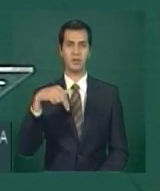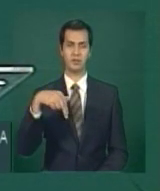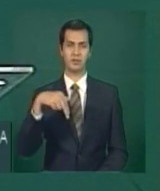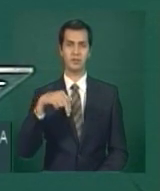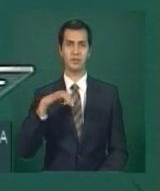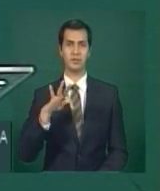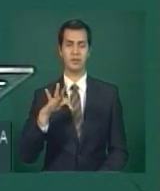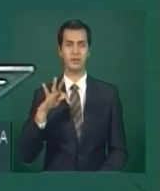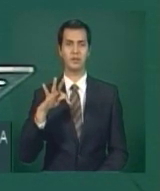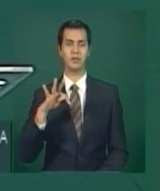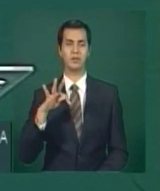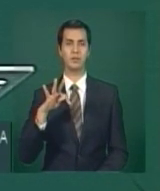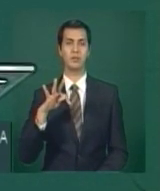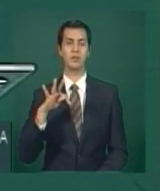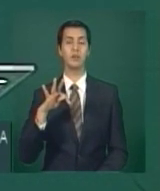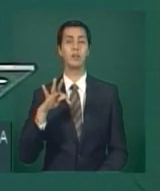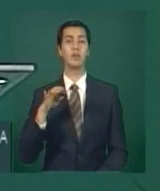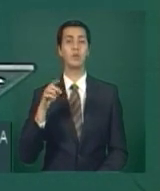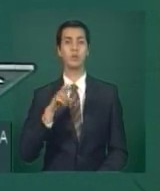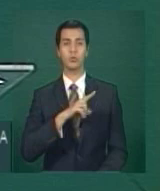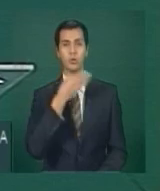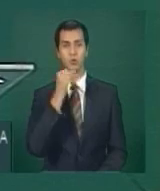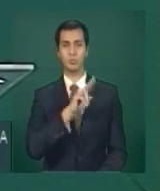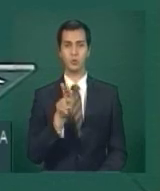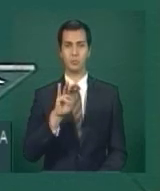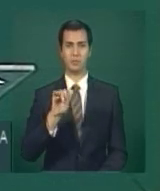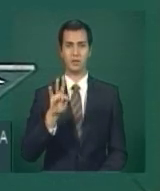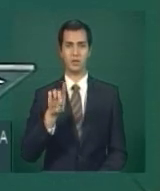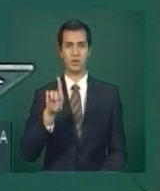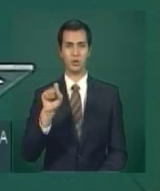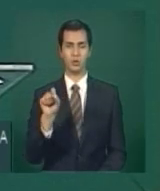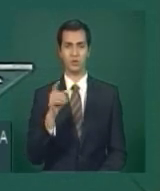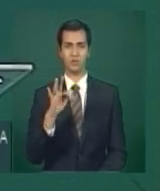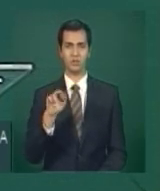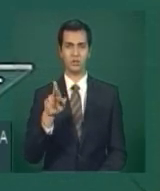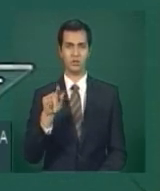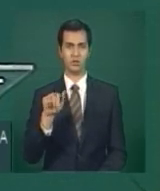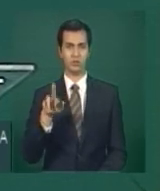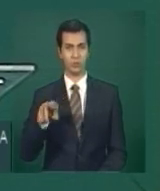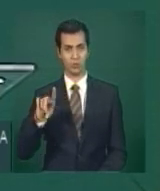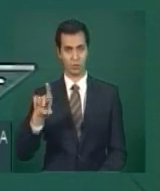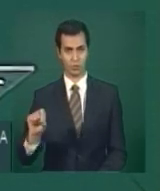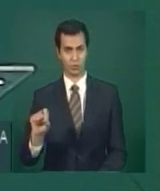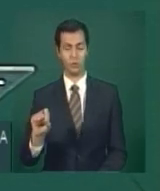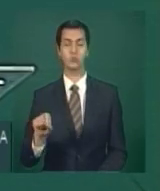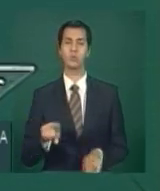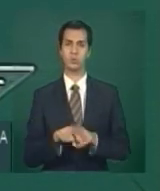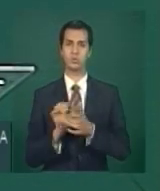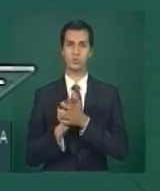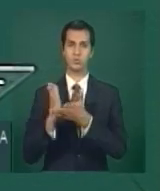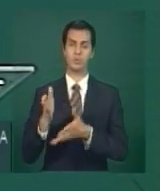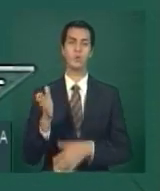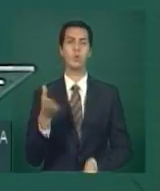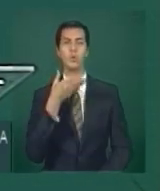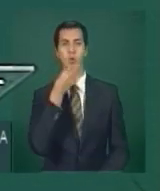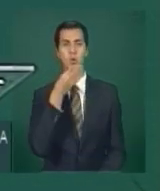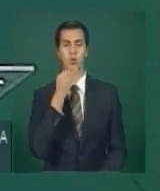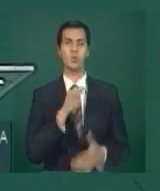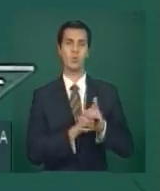de Transportes, Bernardo Figueiredo. Queria cumprimentar o senhor Paulo Tigre,